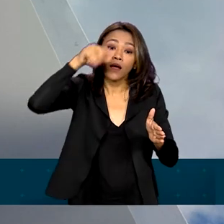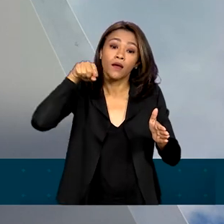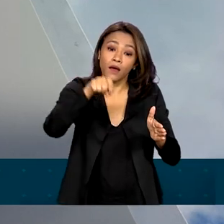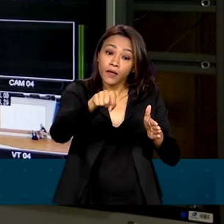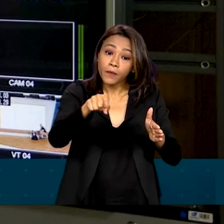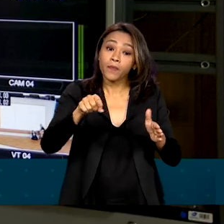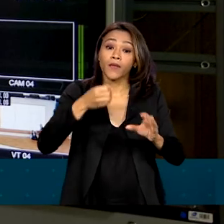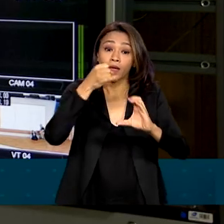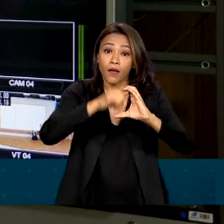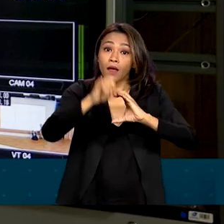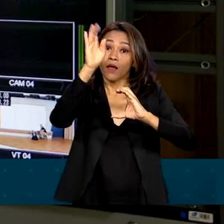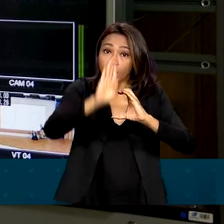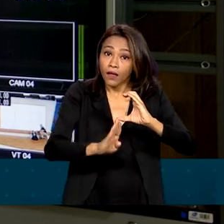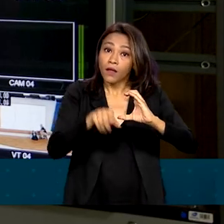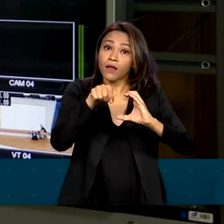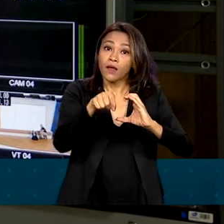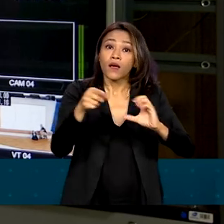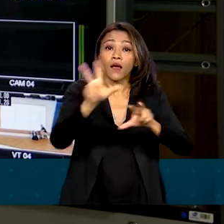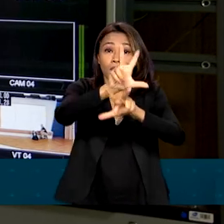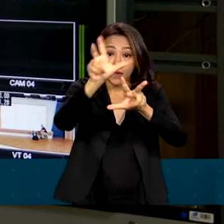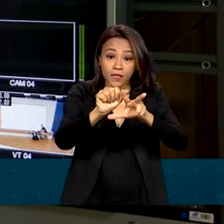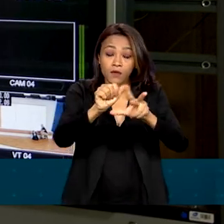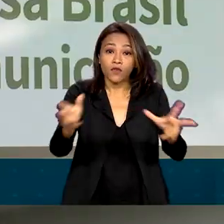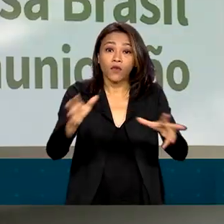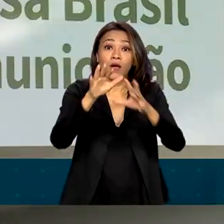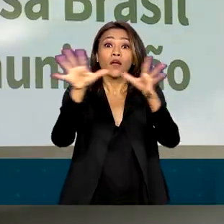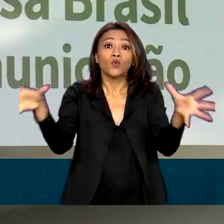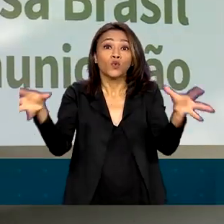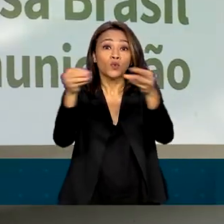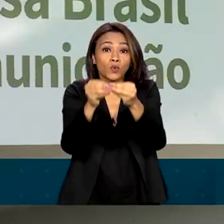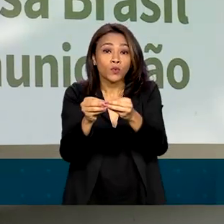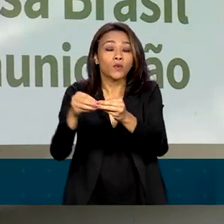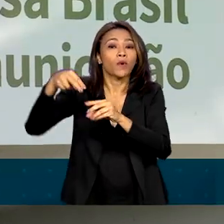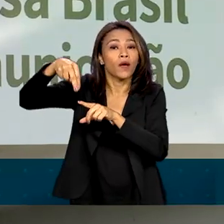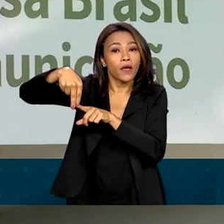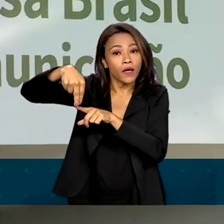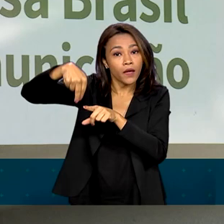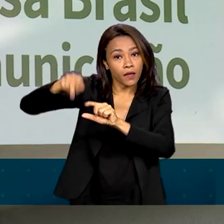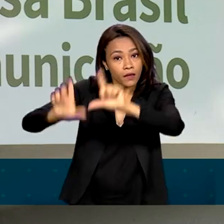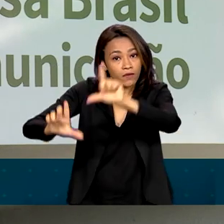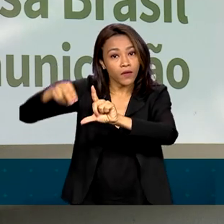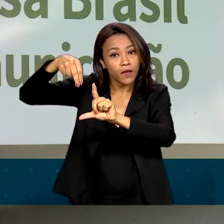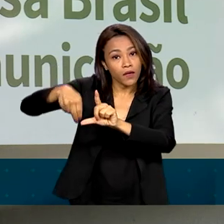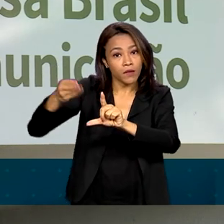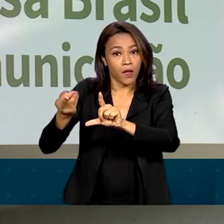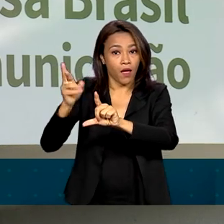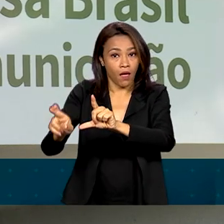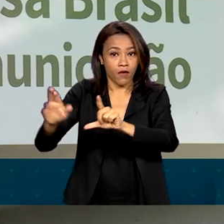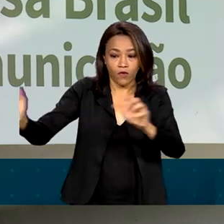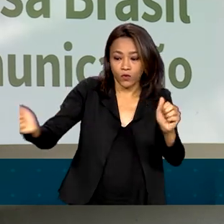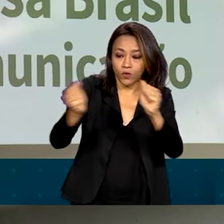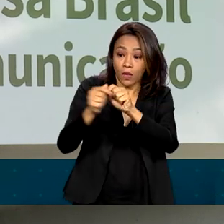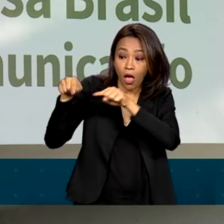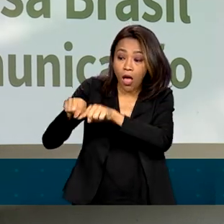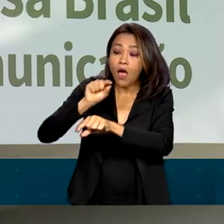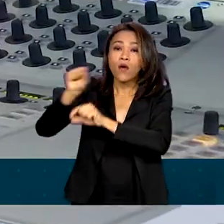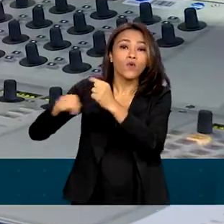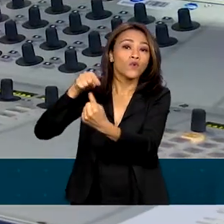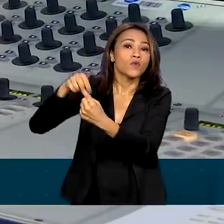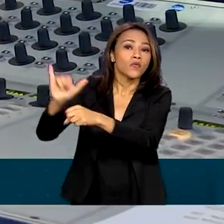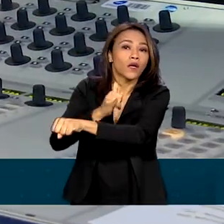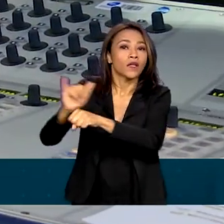emissora pública, foi fundida com a NBR, canal dedicado exclusivamente a divulgar as ações do governo federal.